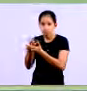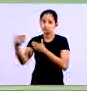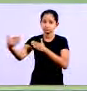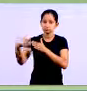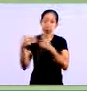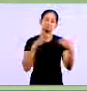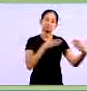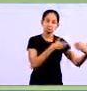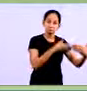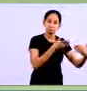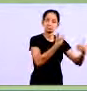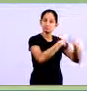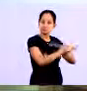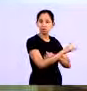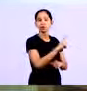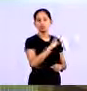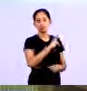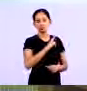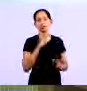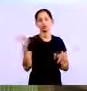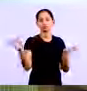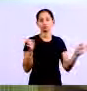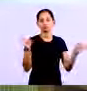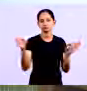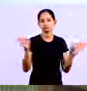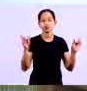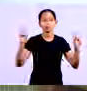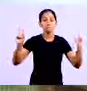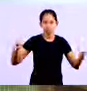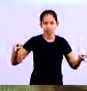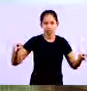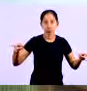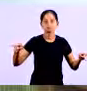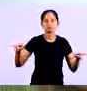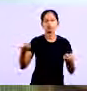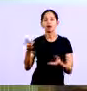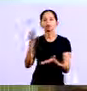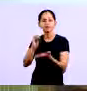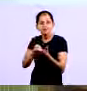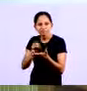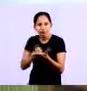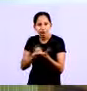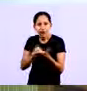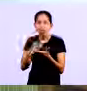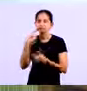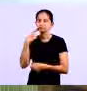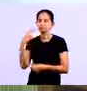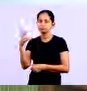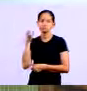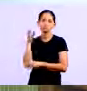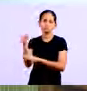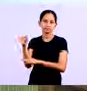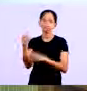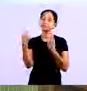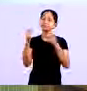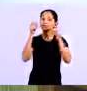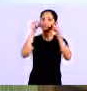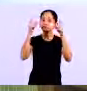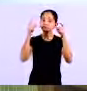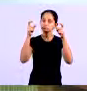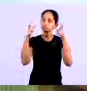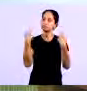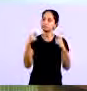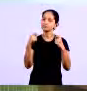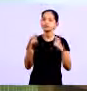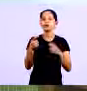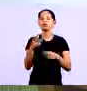estar E está lá E não que houve um problema Que chegou mercadoria a menos Ou coisas desse tipo Então é preciso ter uma atenção O controle de estoque